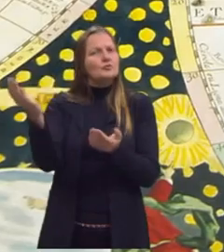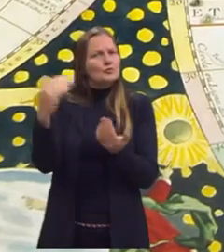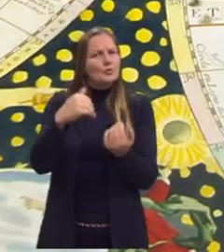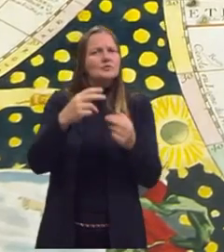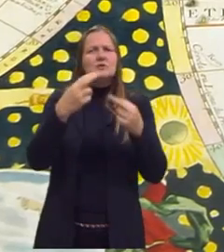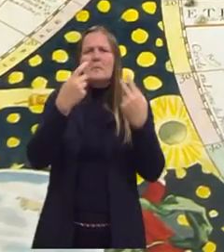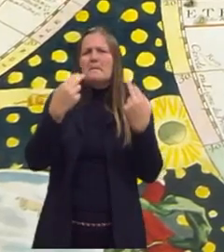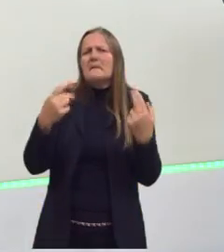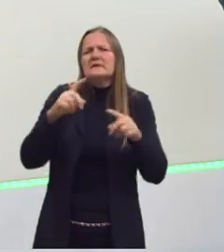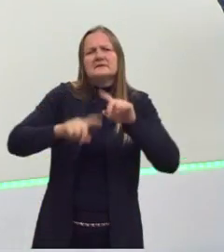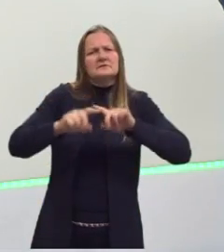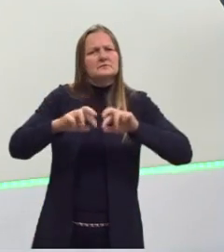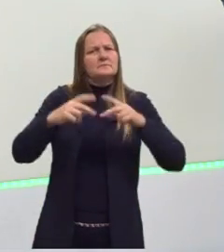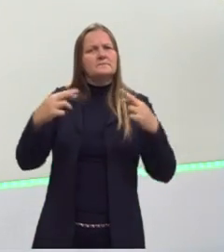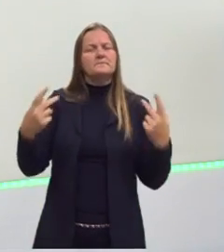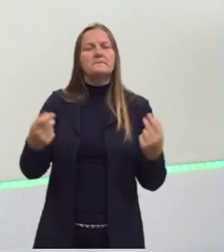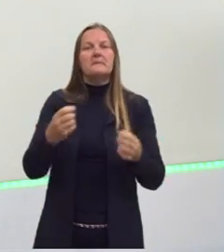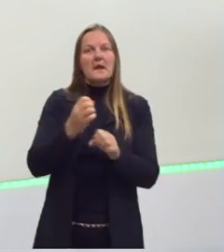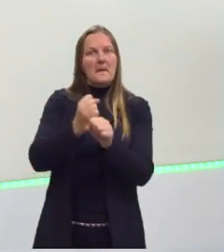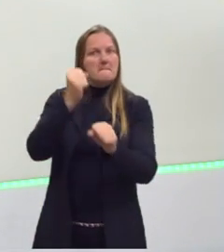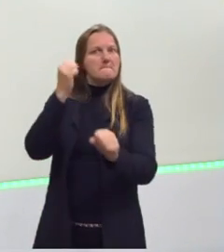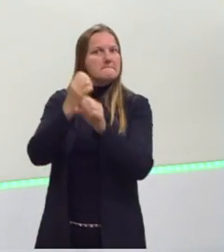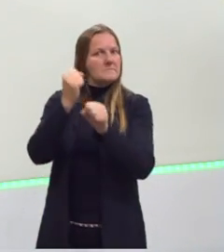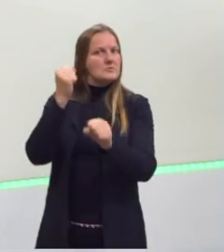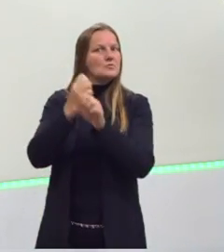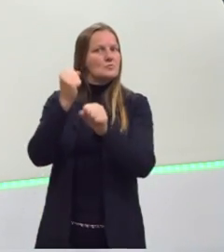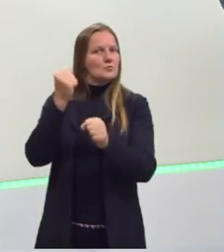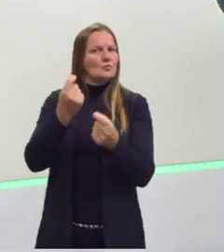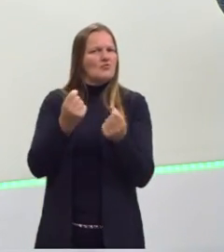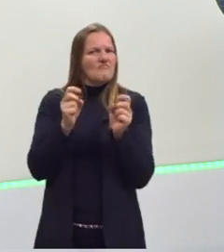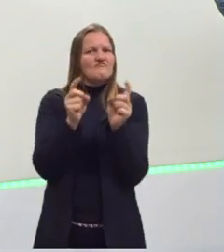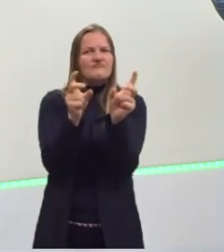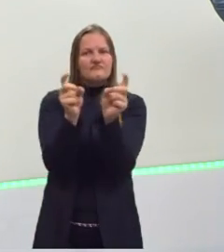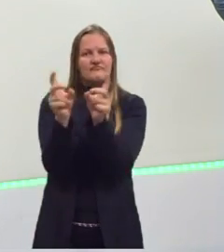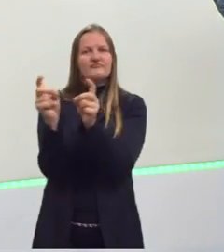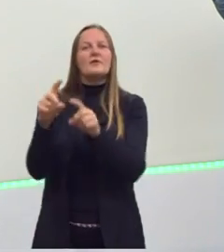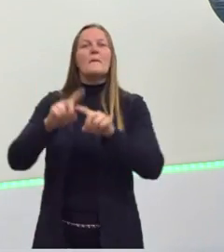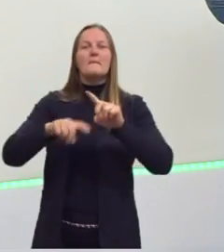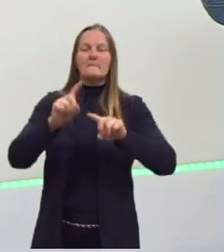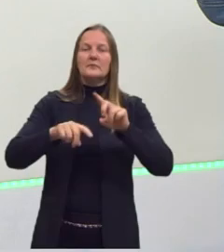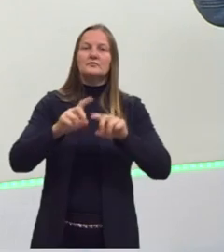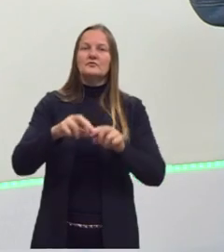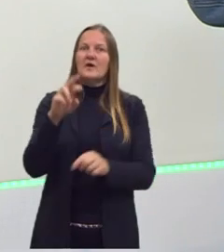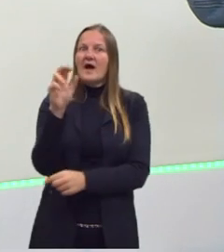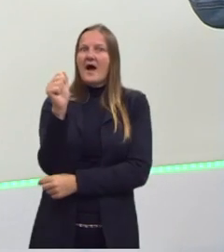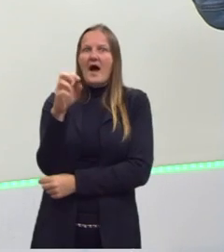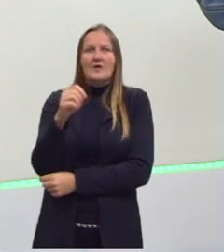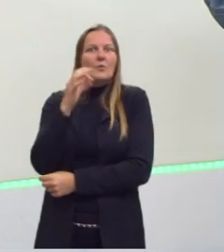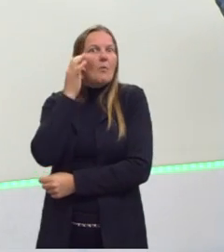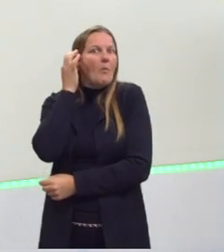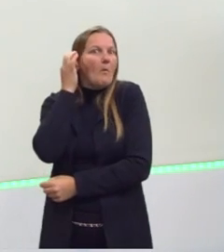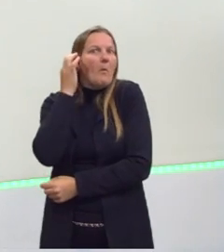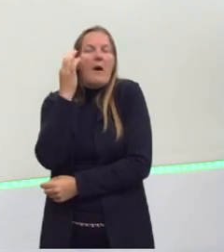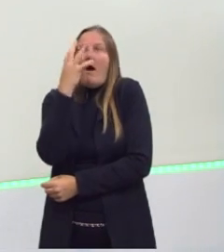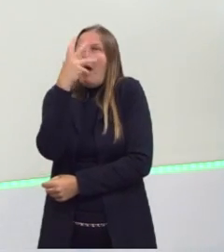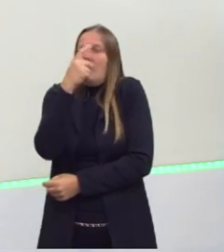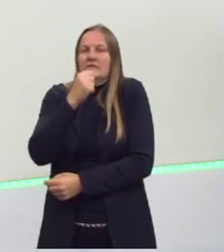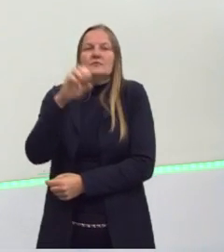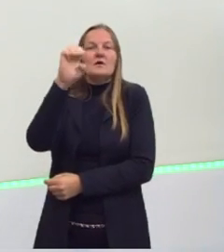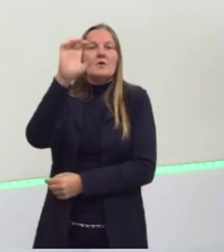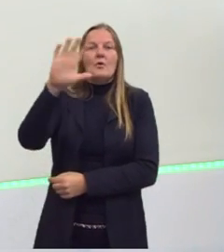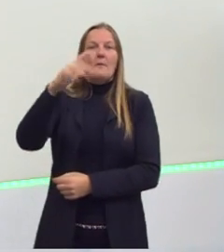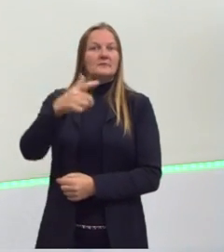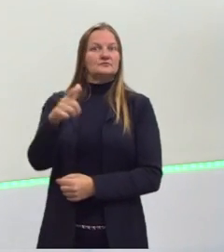e, com isso, lucrar muito dinheiro vendendo esses produtos que eram raros, eram exóticos na Europa.